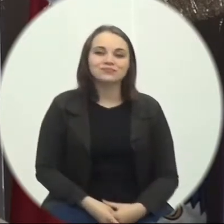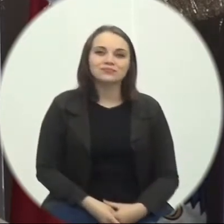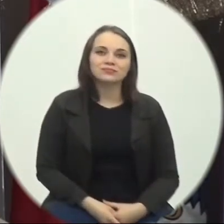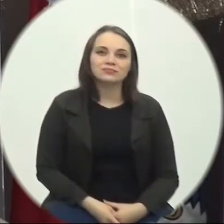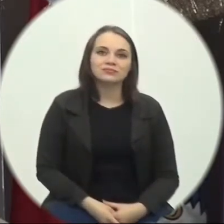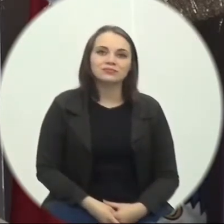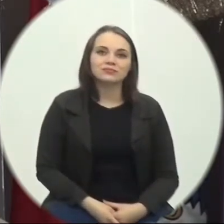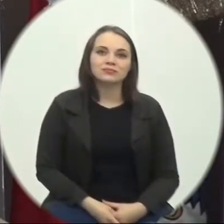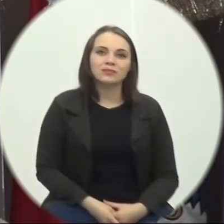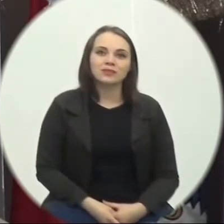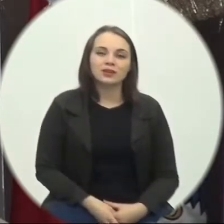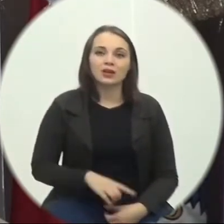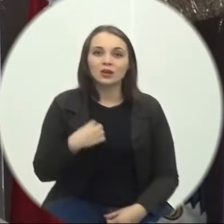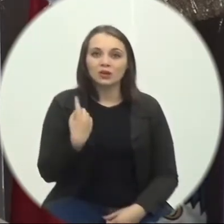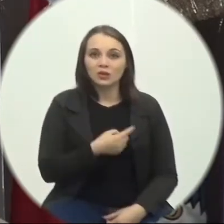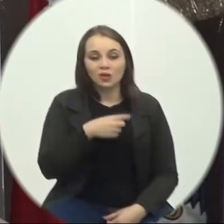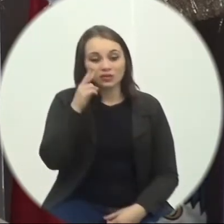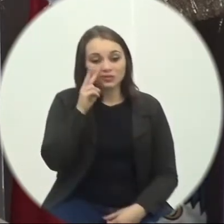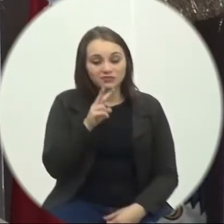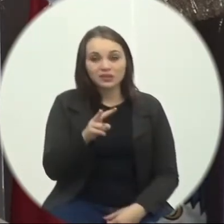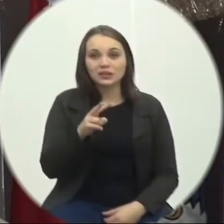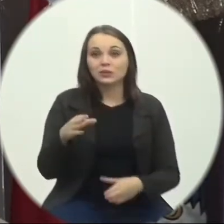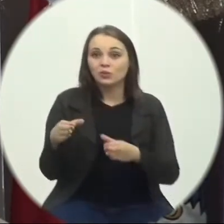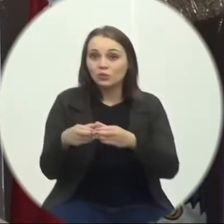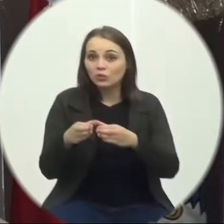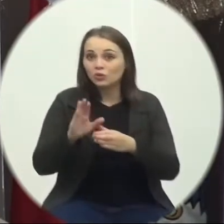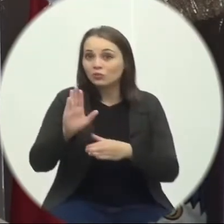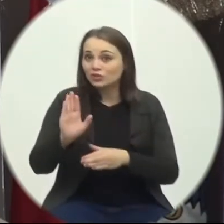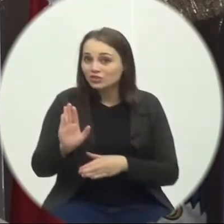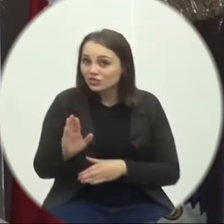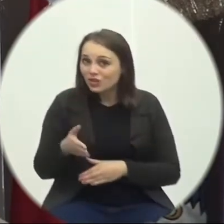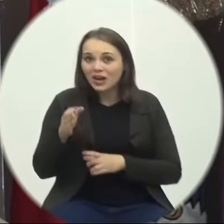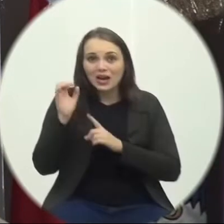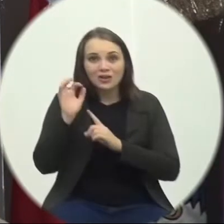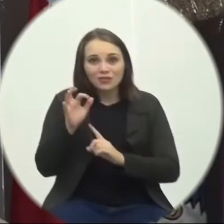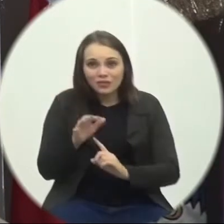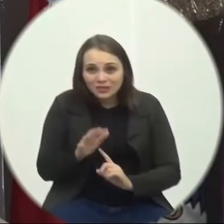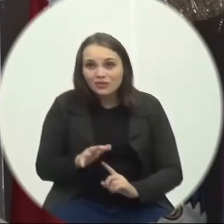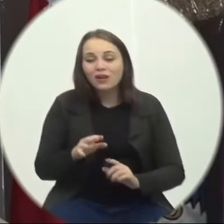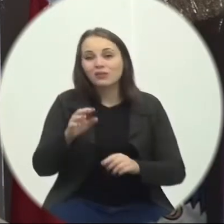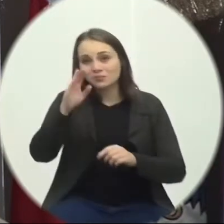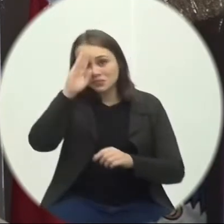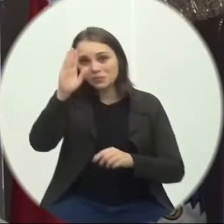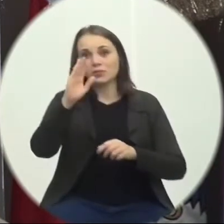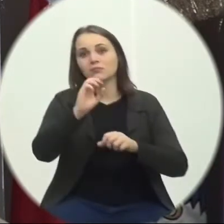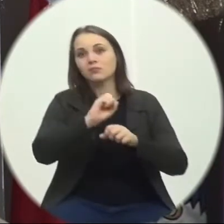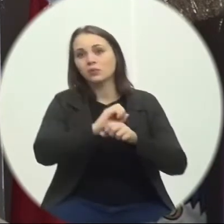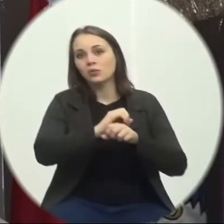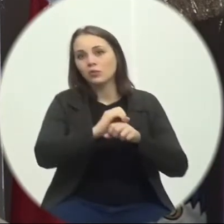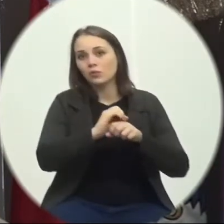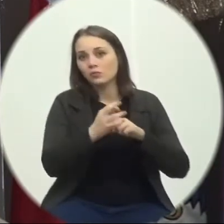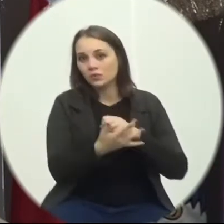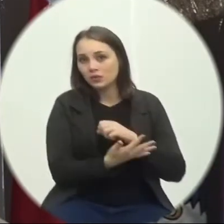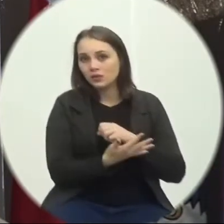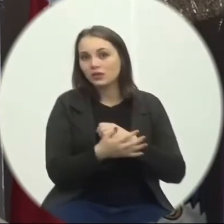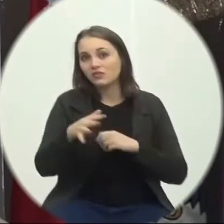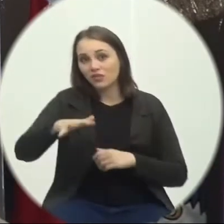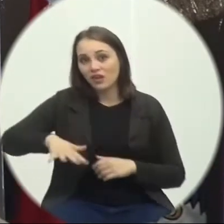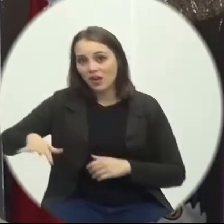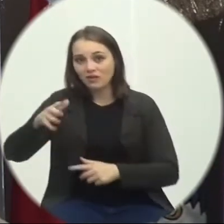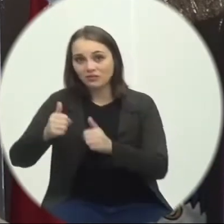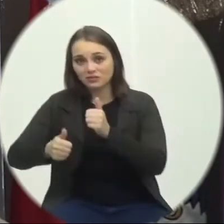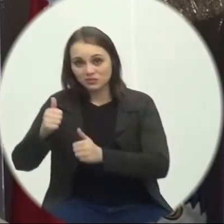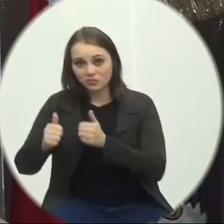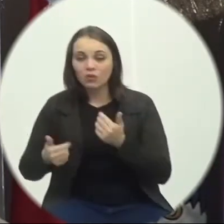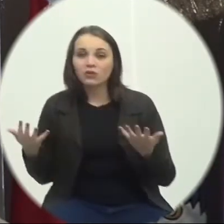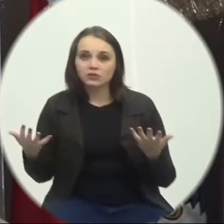Usando um setor Que já foi Altamente Afetado Também Pela pandemia Que foi o setor Esportivo